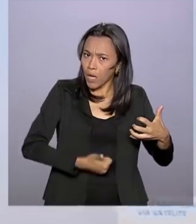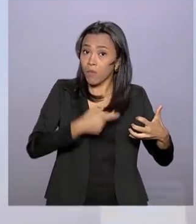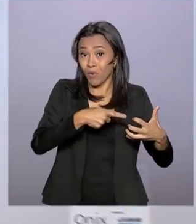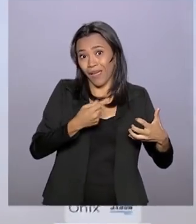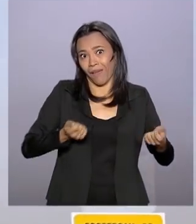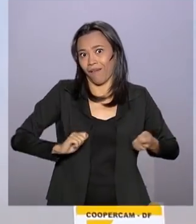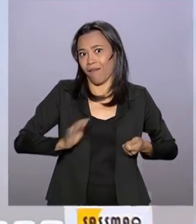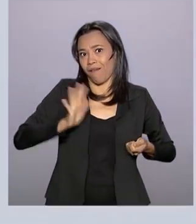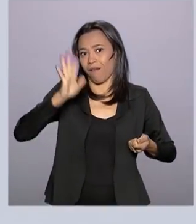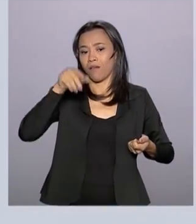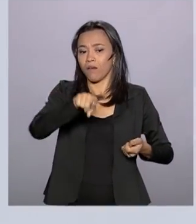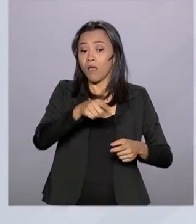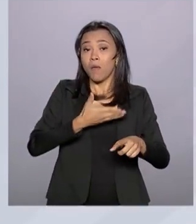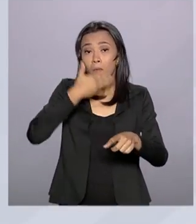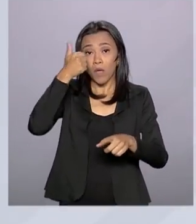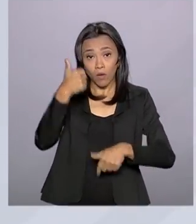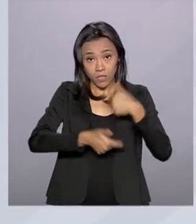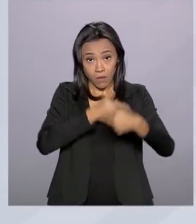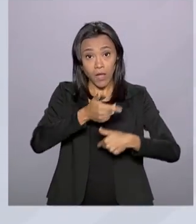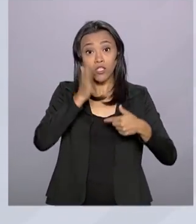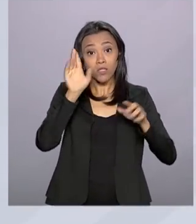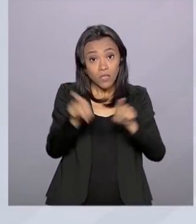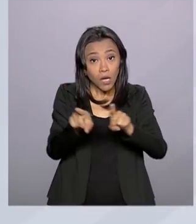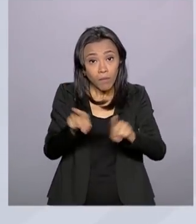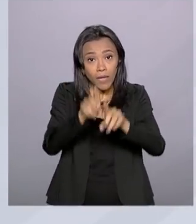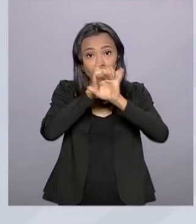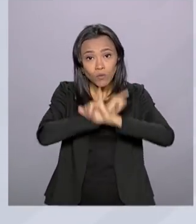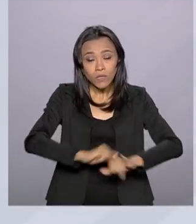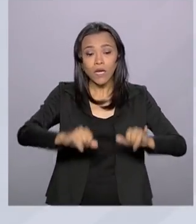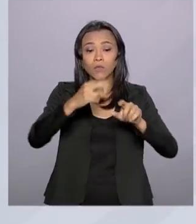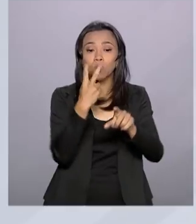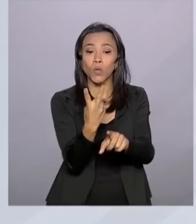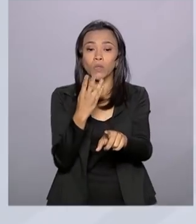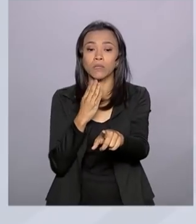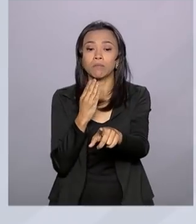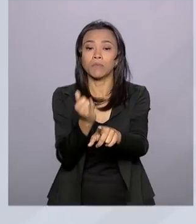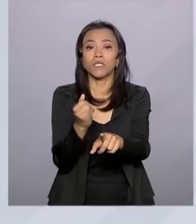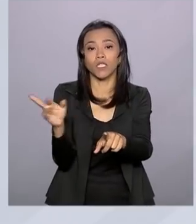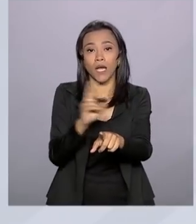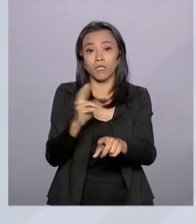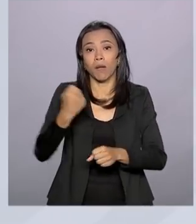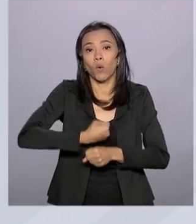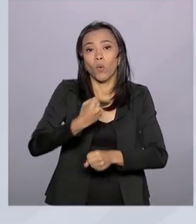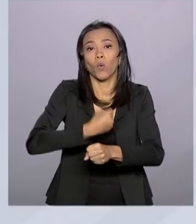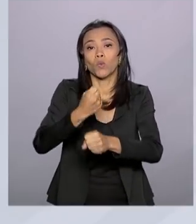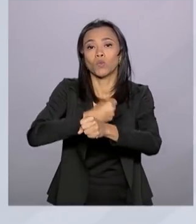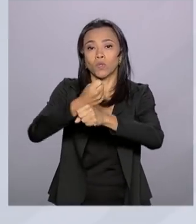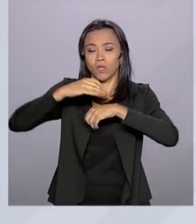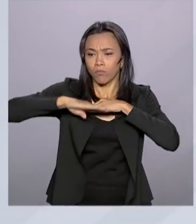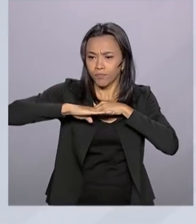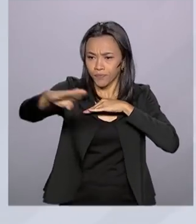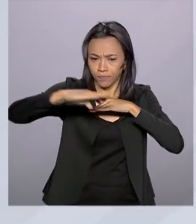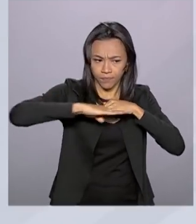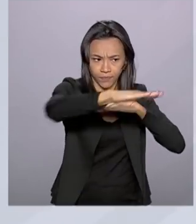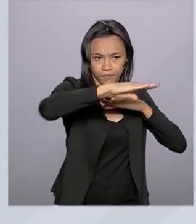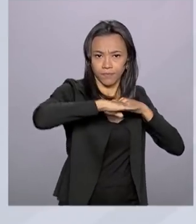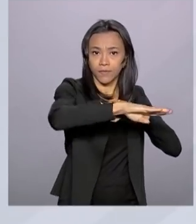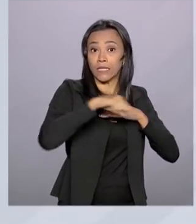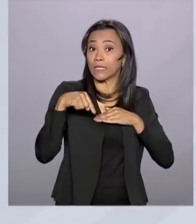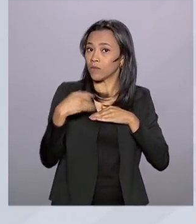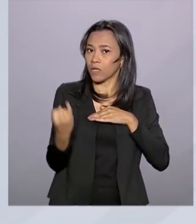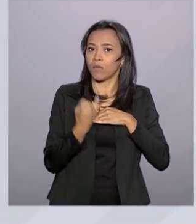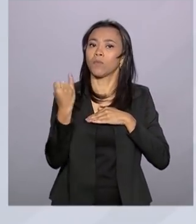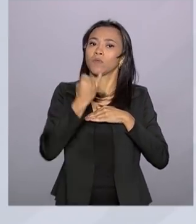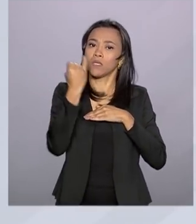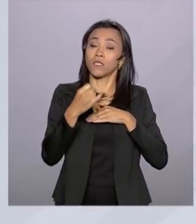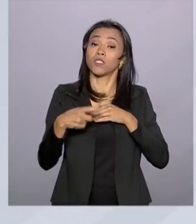condições de trabalho, foram anunciados também 2 bilhões de reais para a conclusão de obras consideradas importantes e